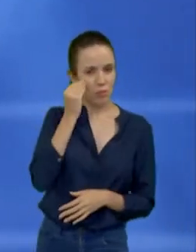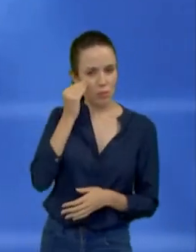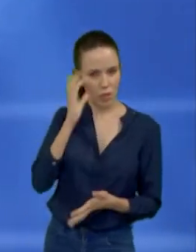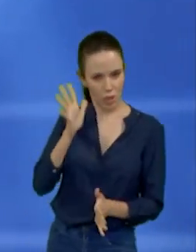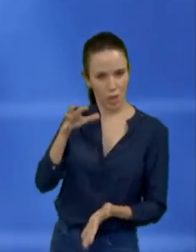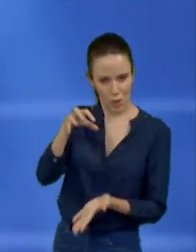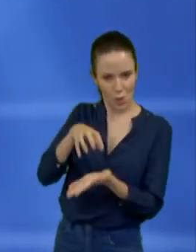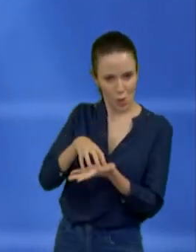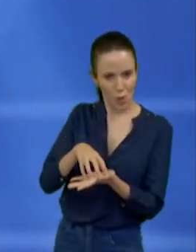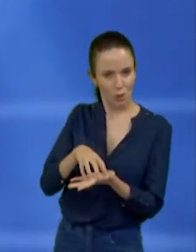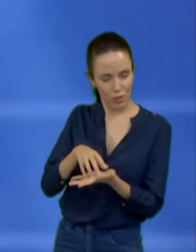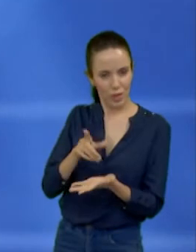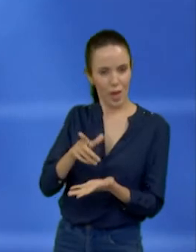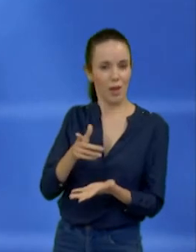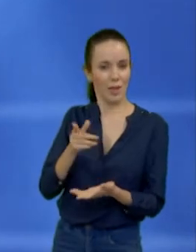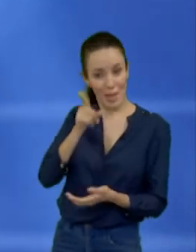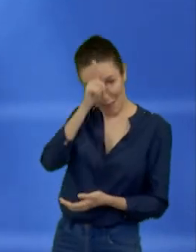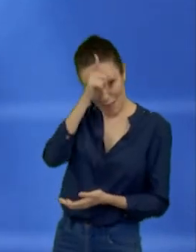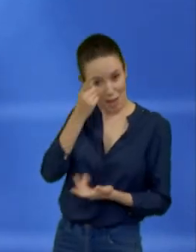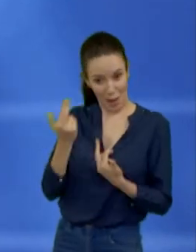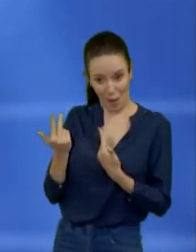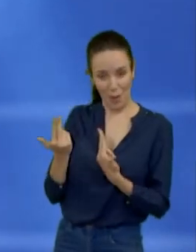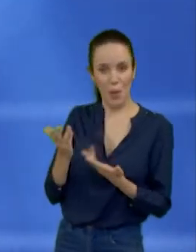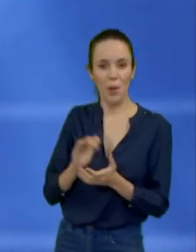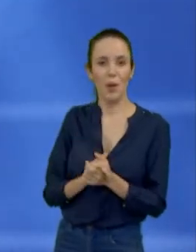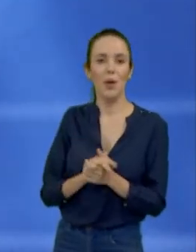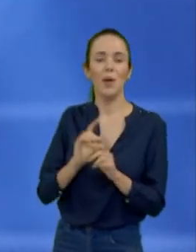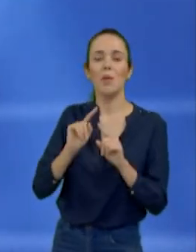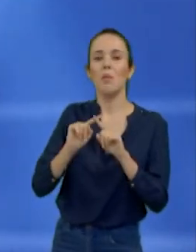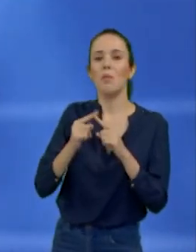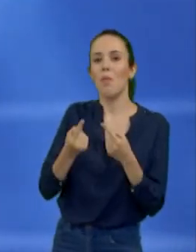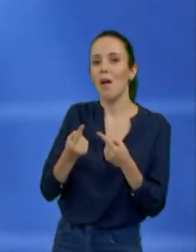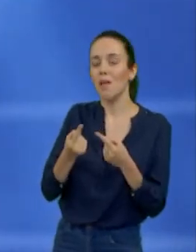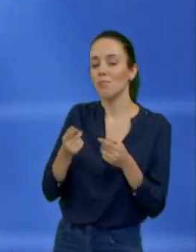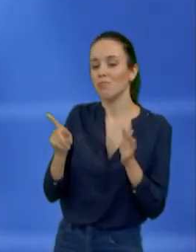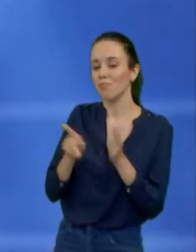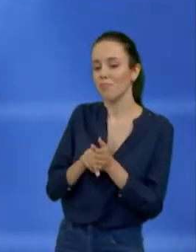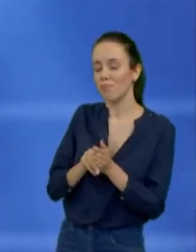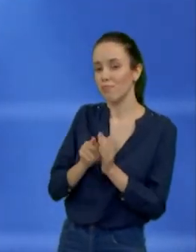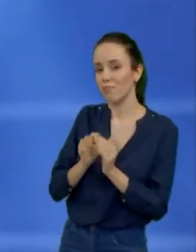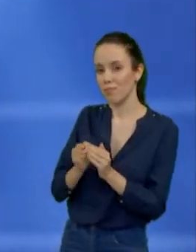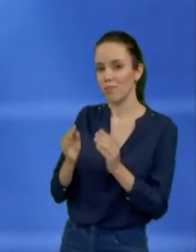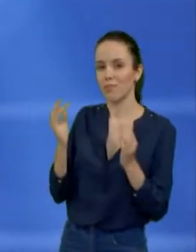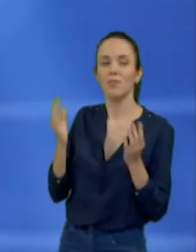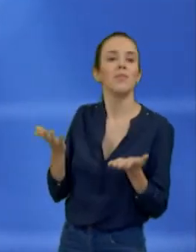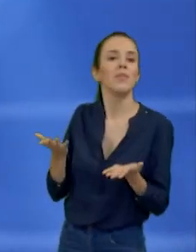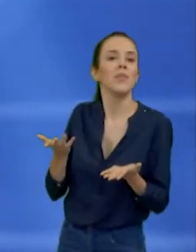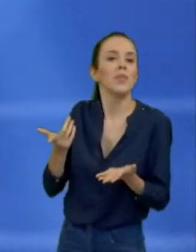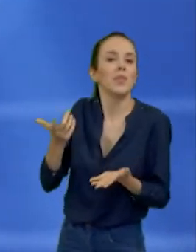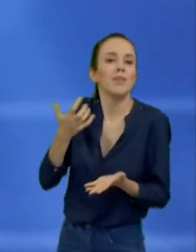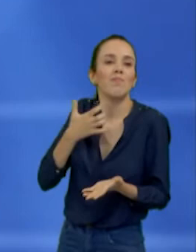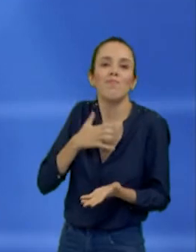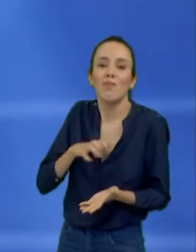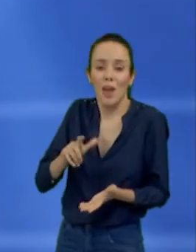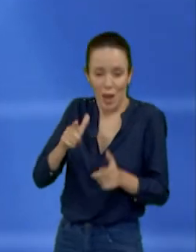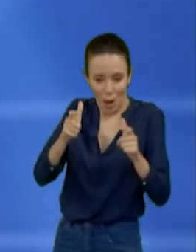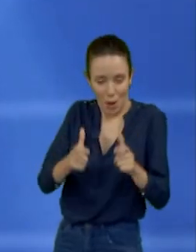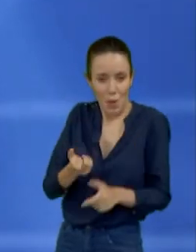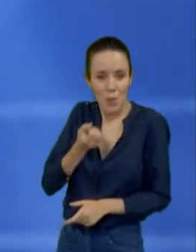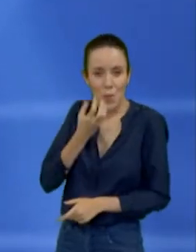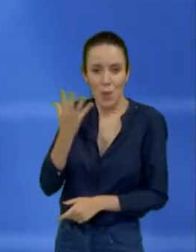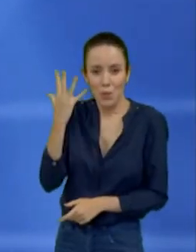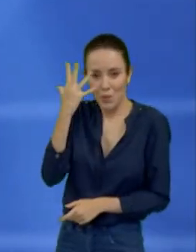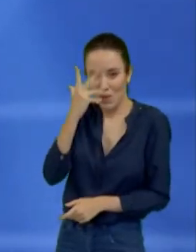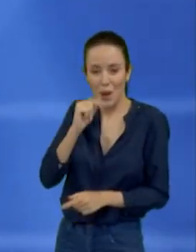queriam colocar agora novamente, mas a marinha foi radicalmente contra, então aquele local apesar de ser muito legal, muito bonito,